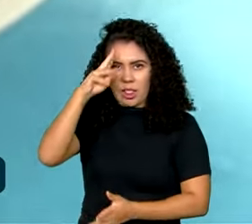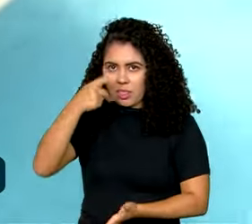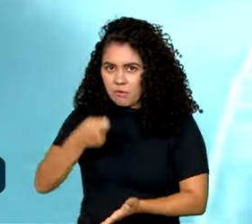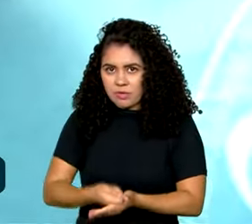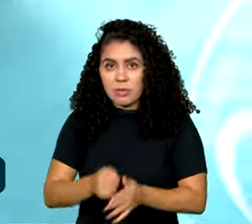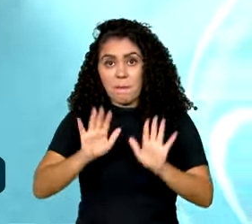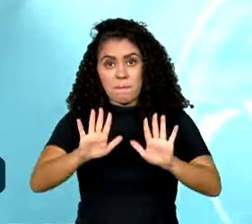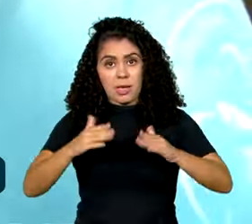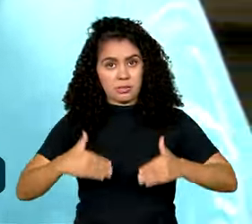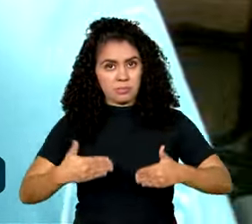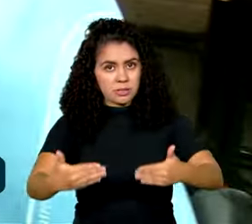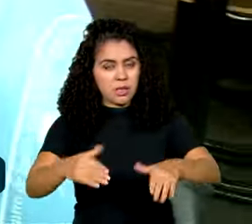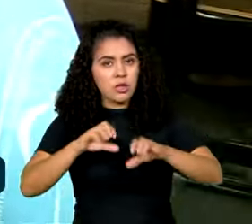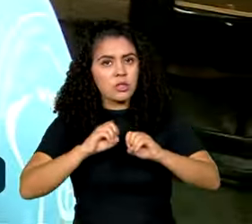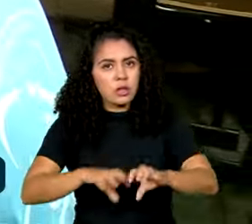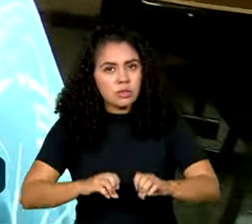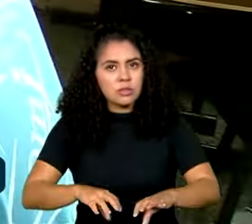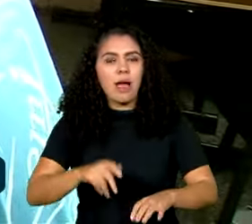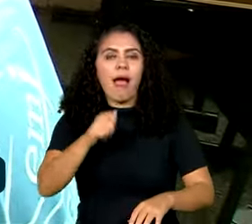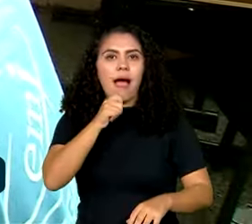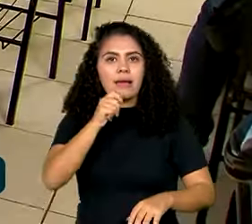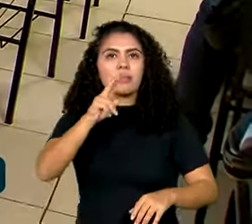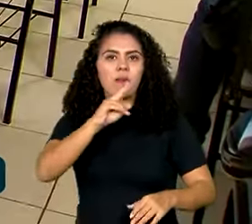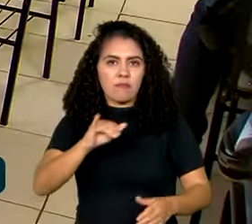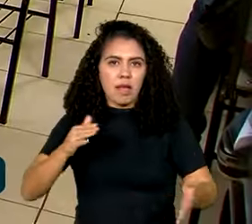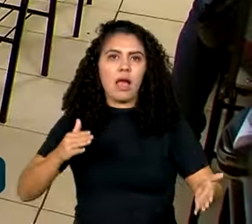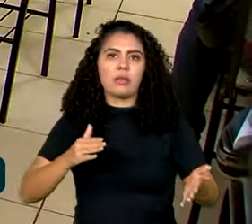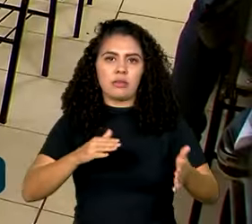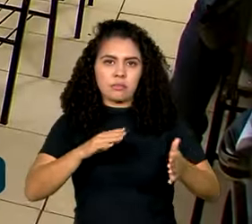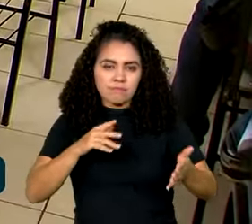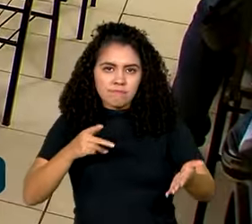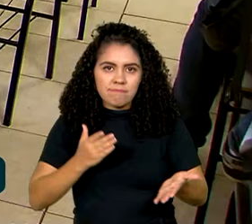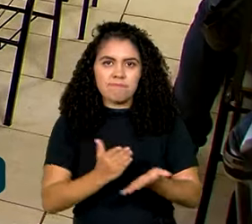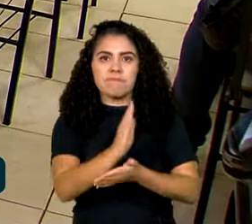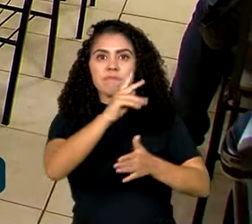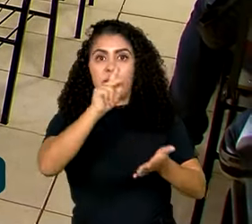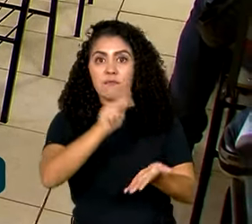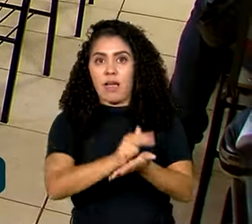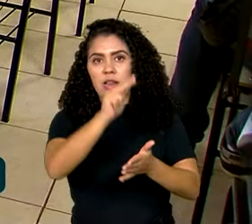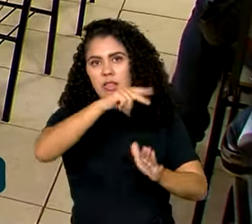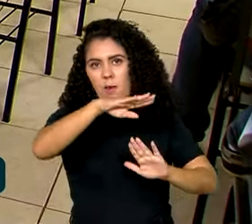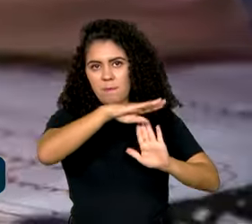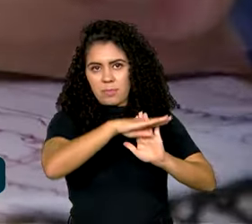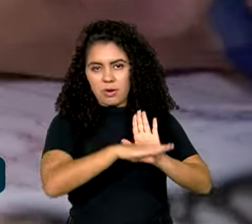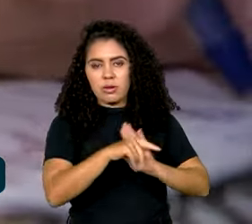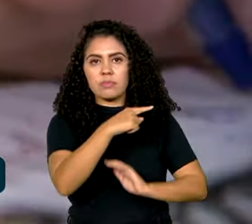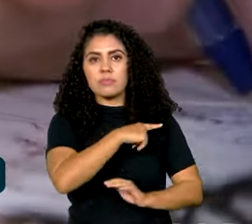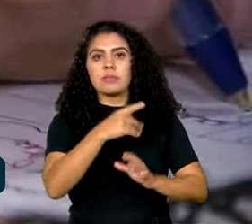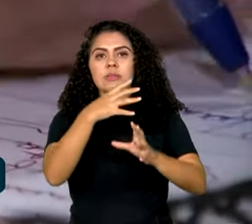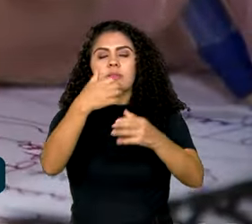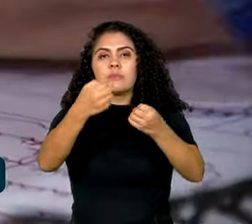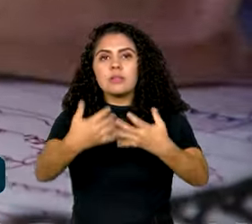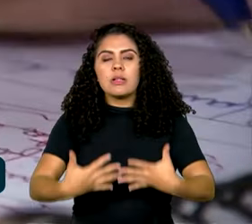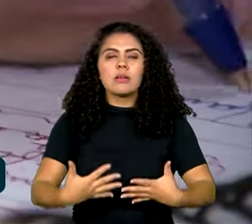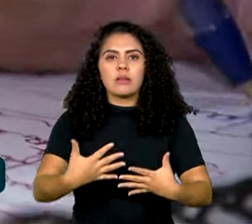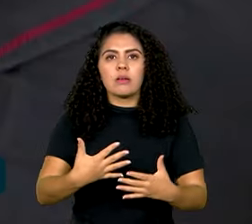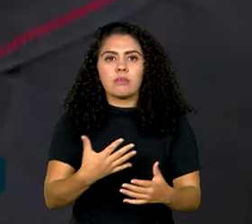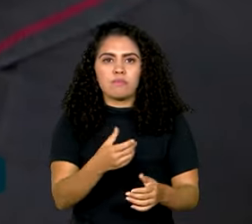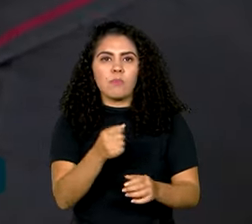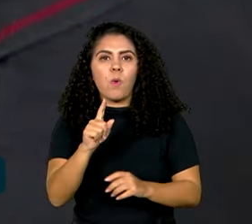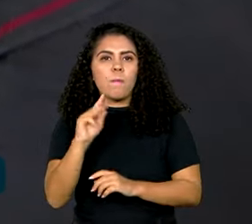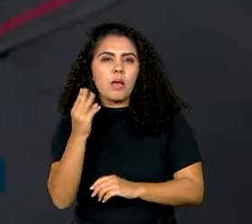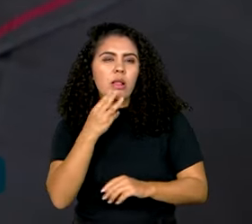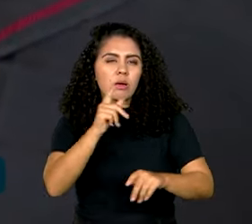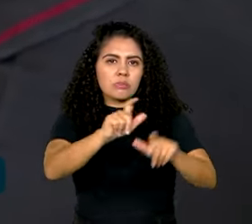da Educação ainda vai regulamentar o programa. Cerca de 2,5 milhões de estudantes devem ser beneficiados,